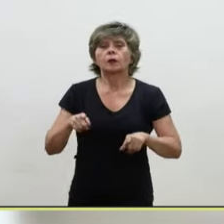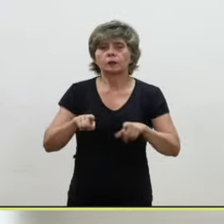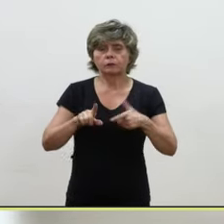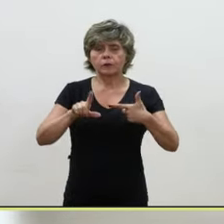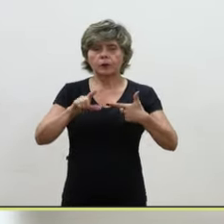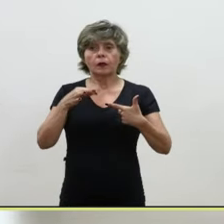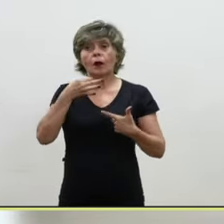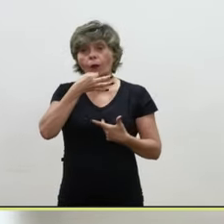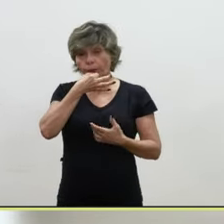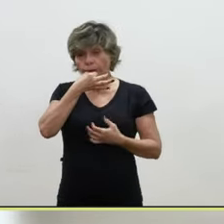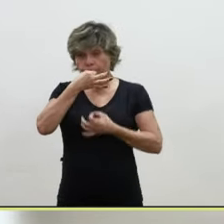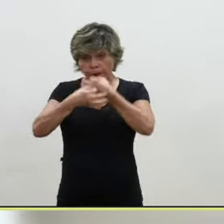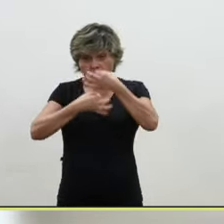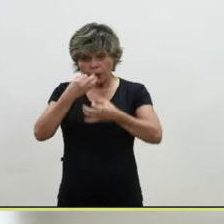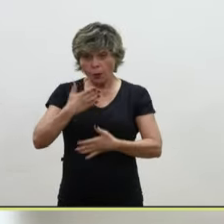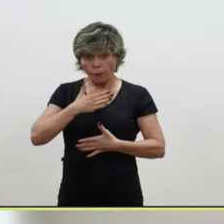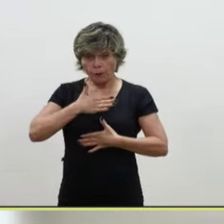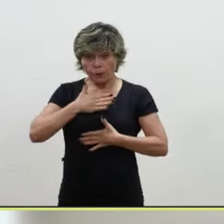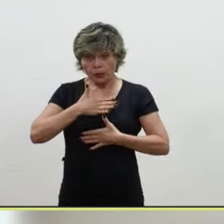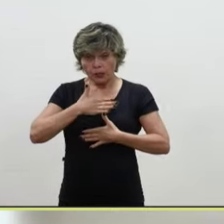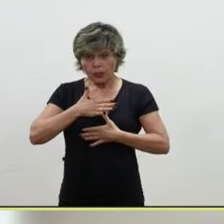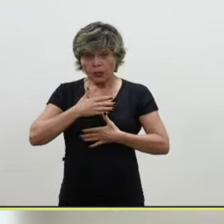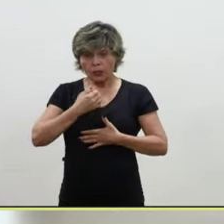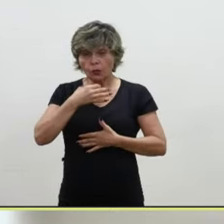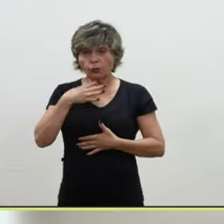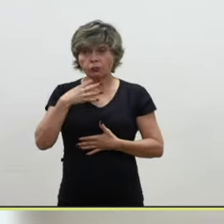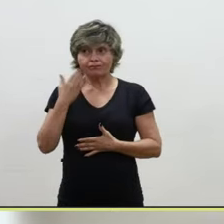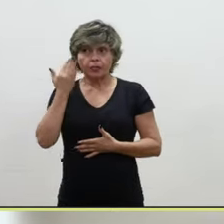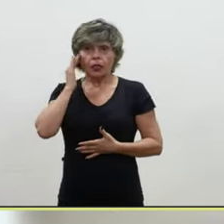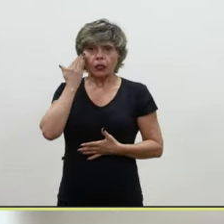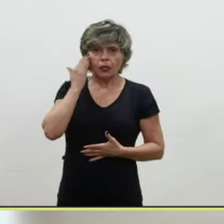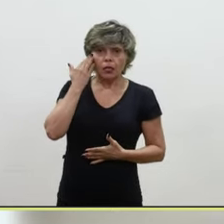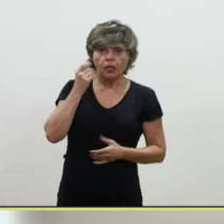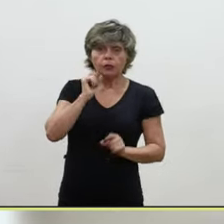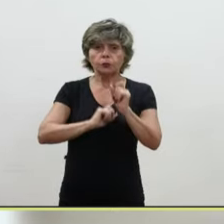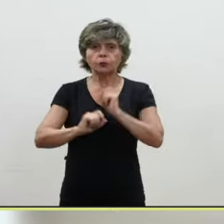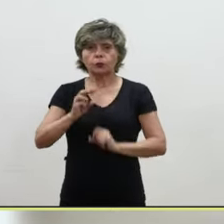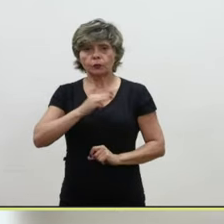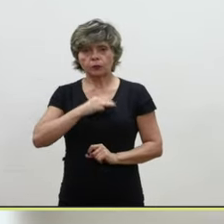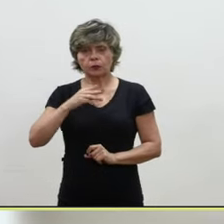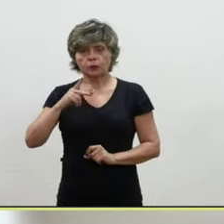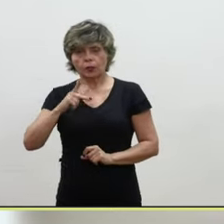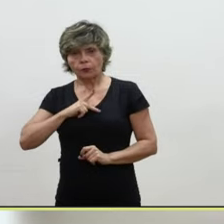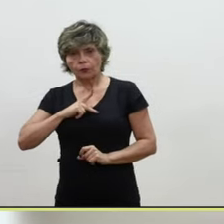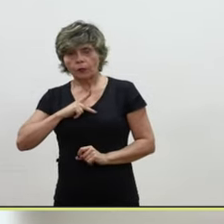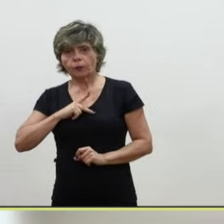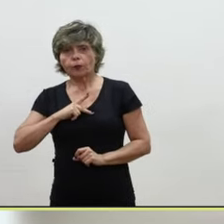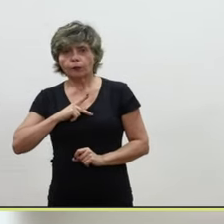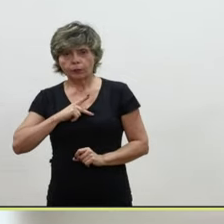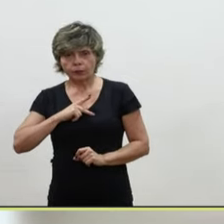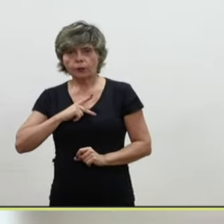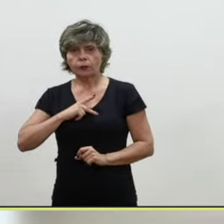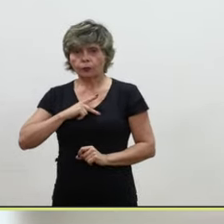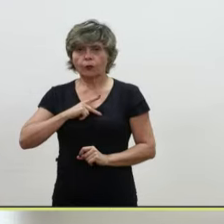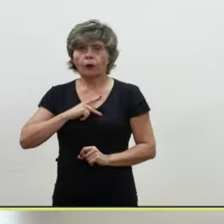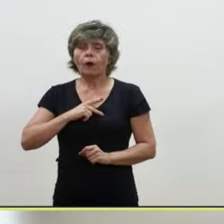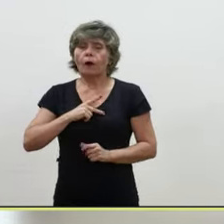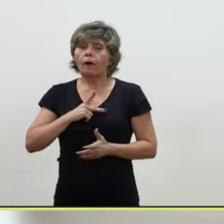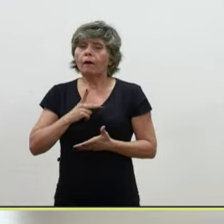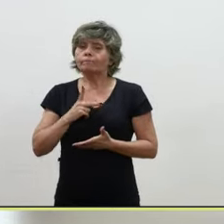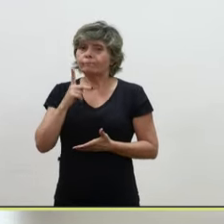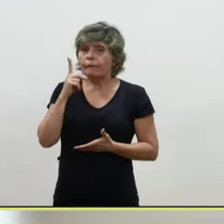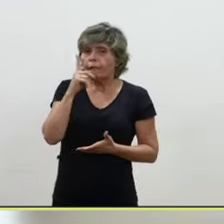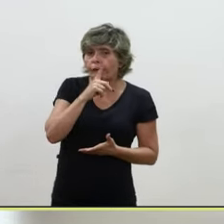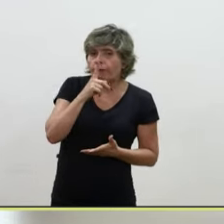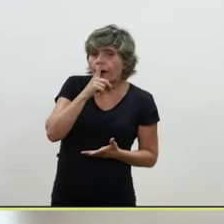e eu acho, penso aqui, eu só posso supor que o chefe do poder legislativo acabou aplicando em função disso, mas trata